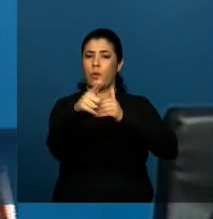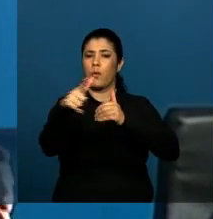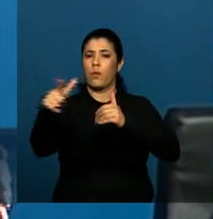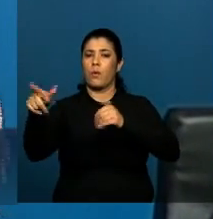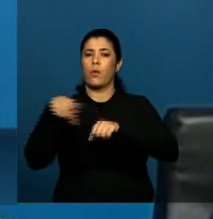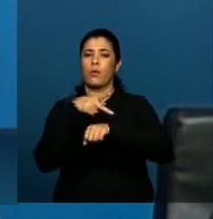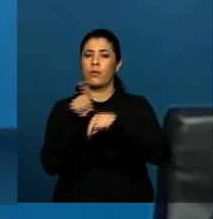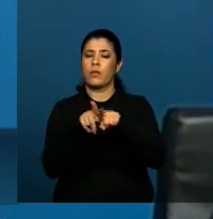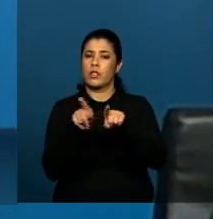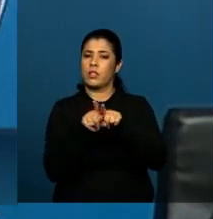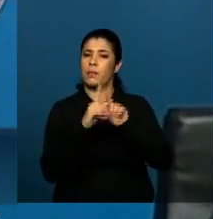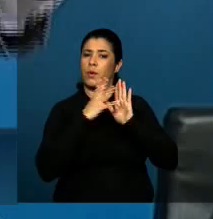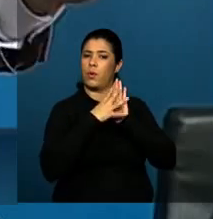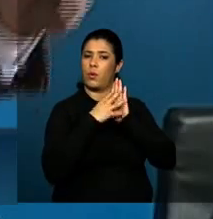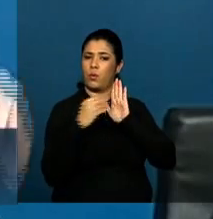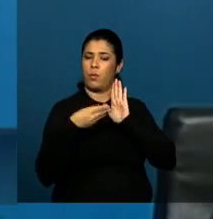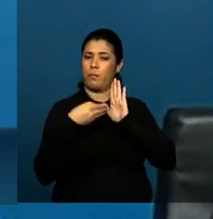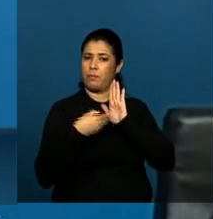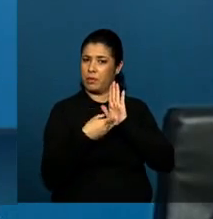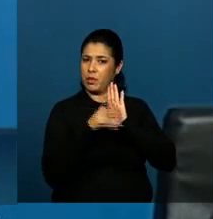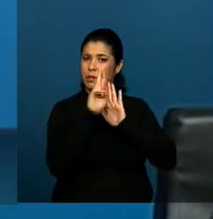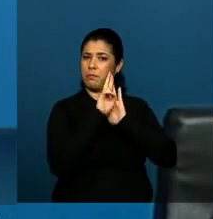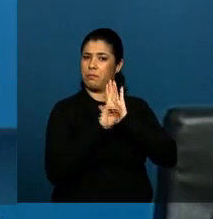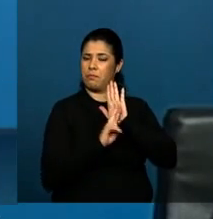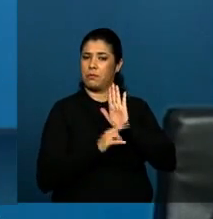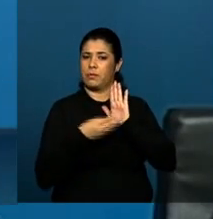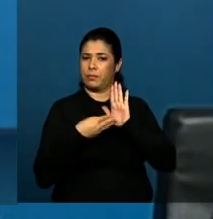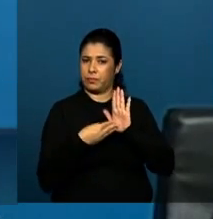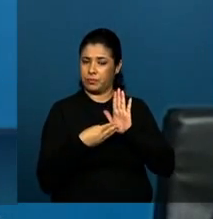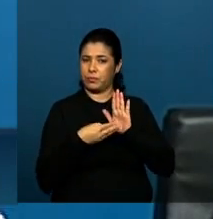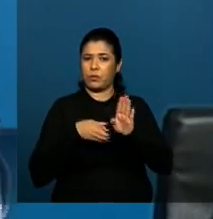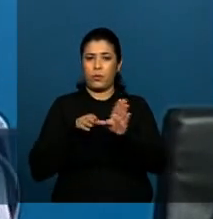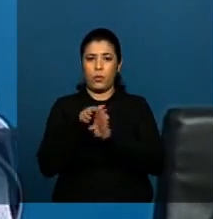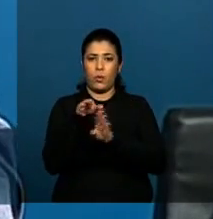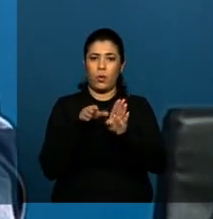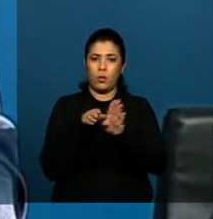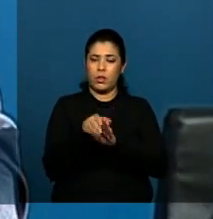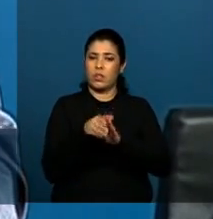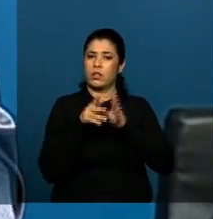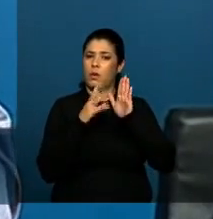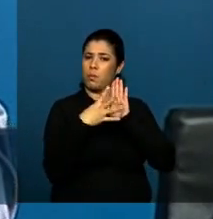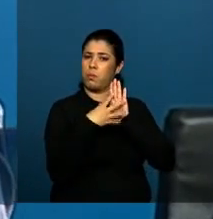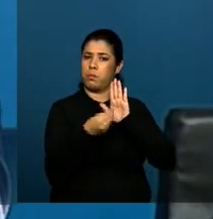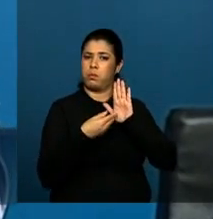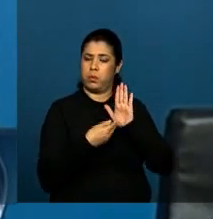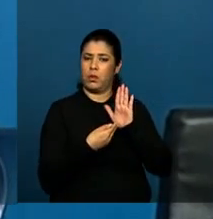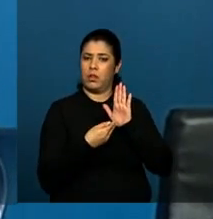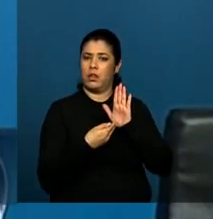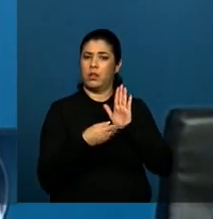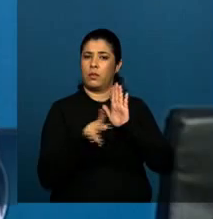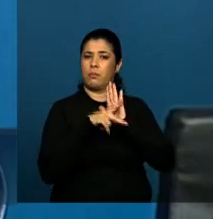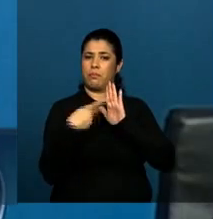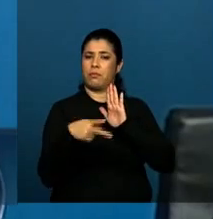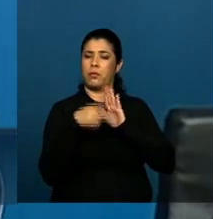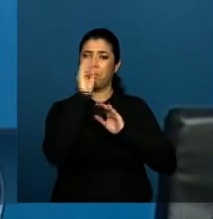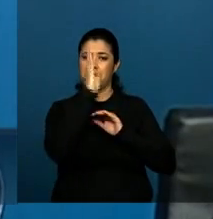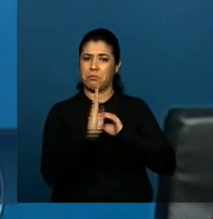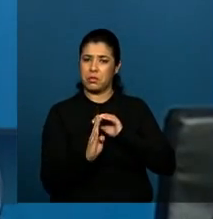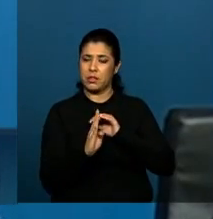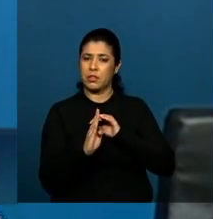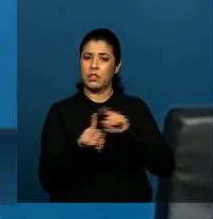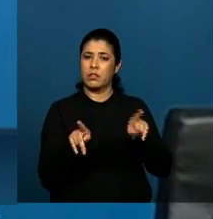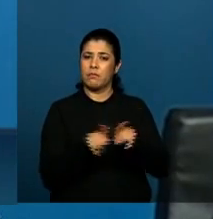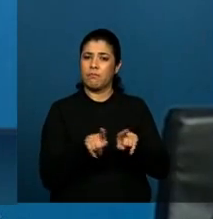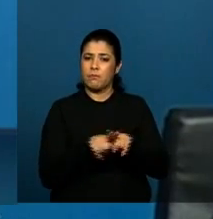sigam o mesmo padrão de regulamentação, uma orientação semelhante e, na verdade, um espírito